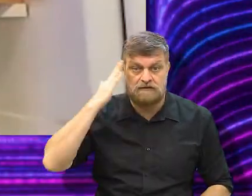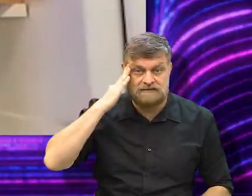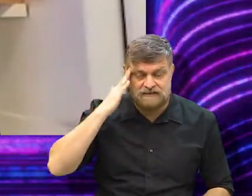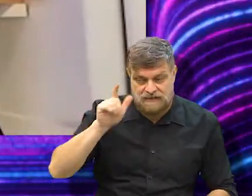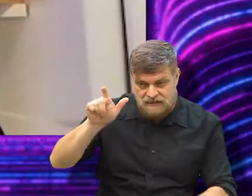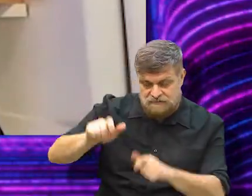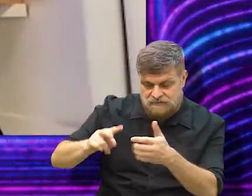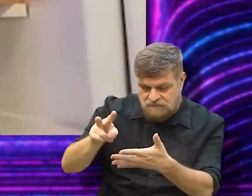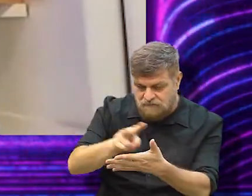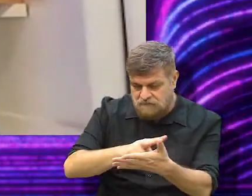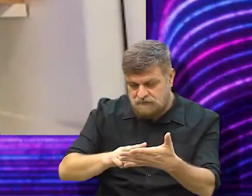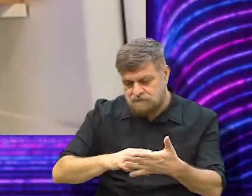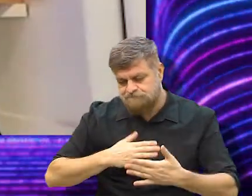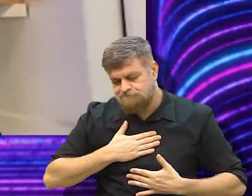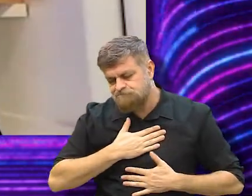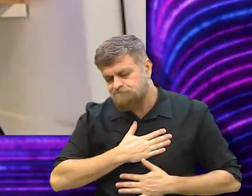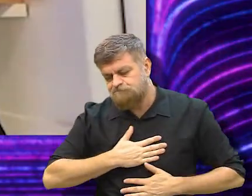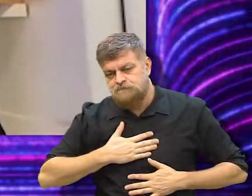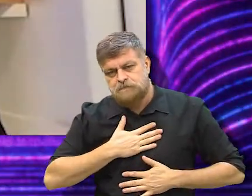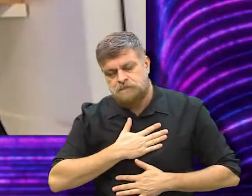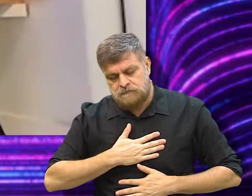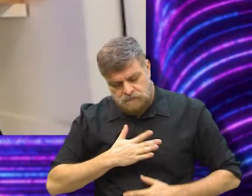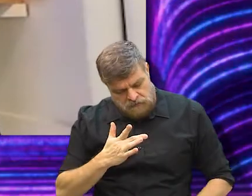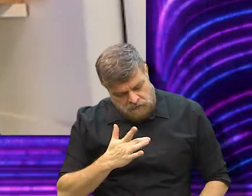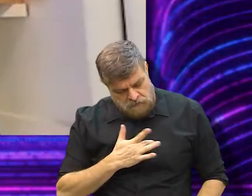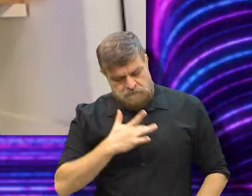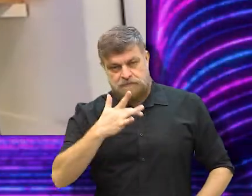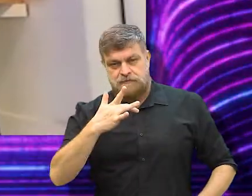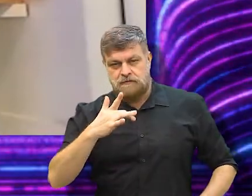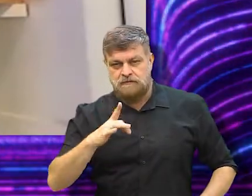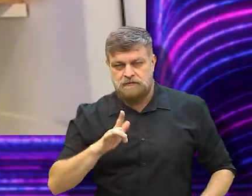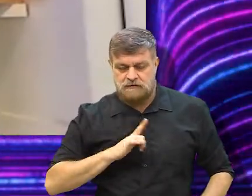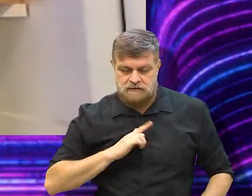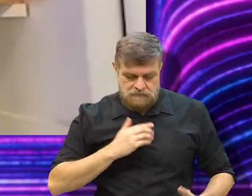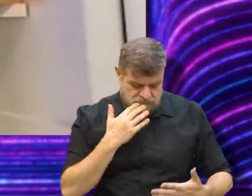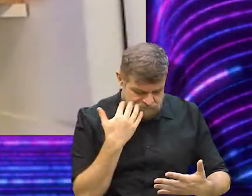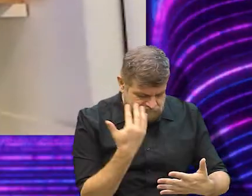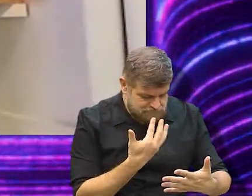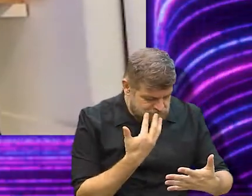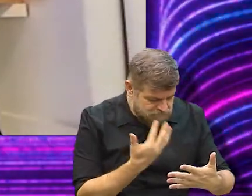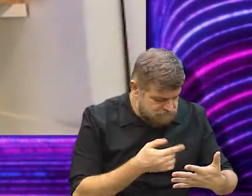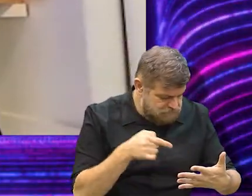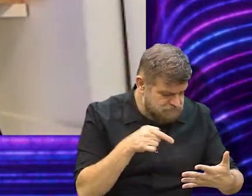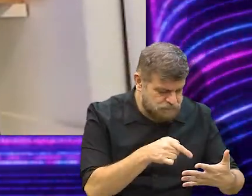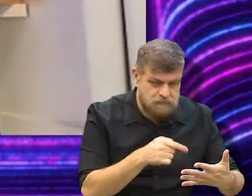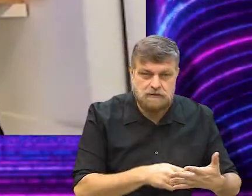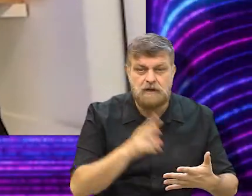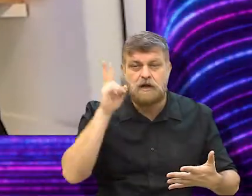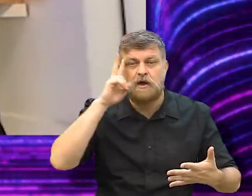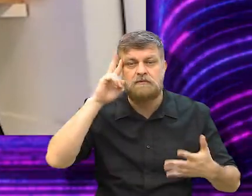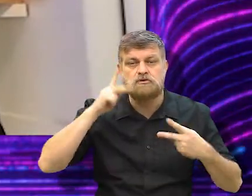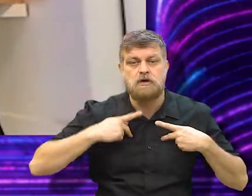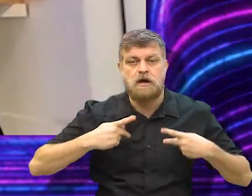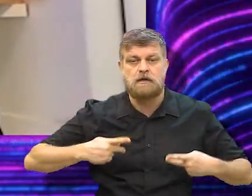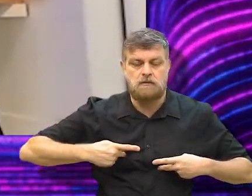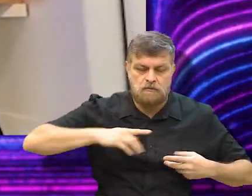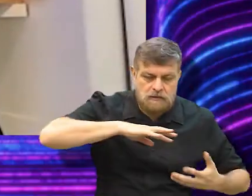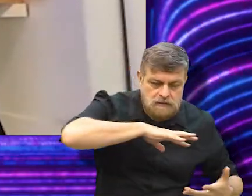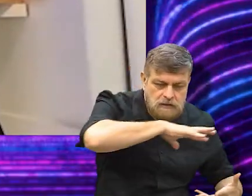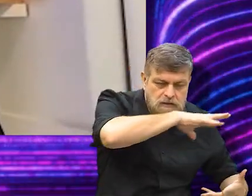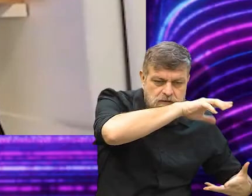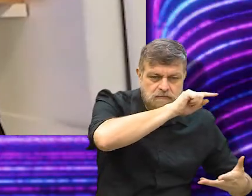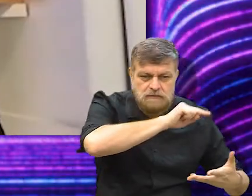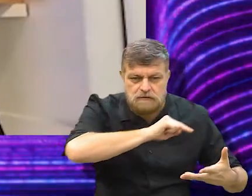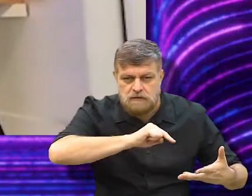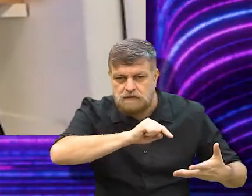vão se deliciar, se sensibilizar e se cativar com essa história tão humana e tão universal